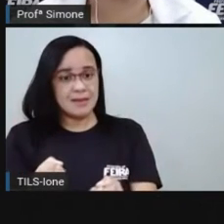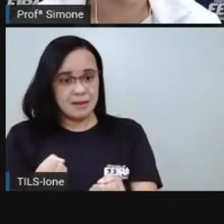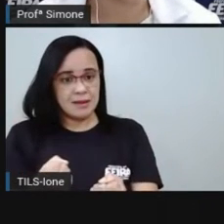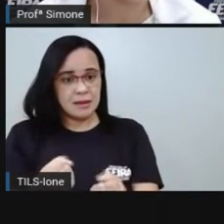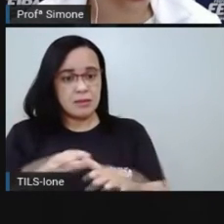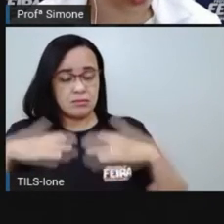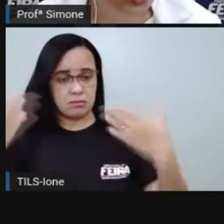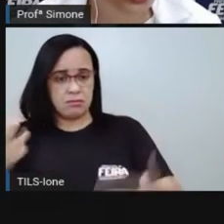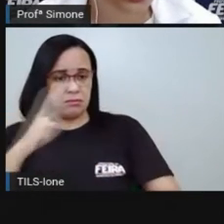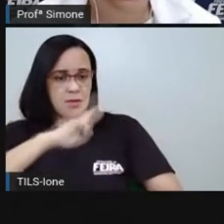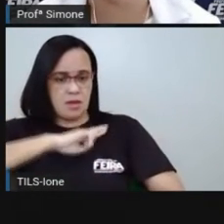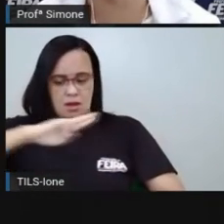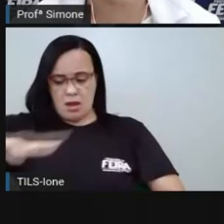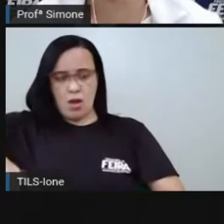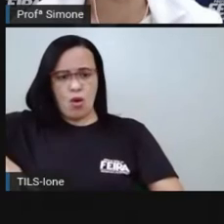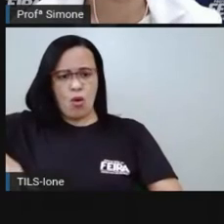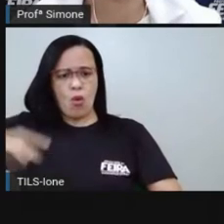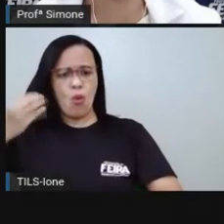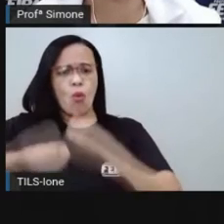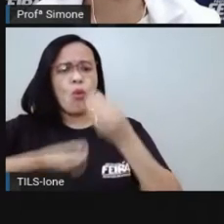que ser feito para todos,